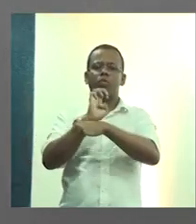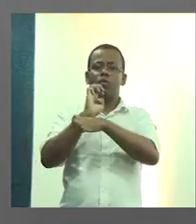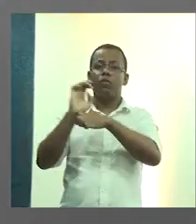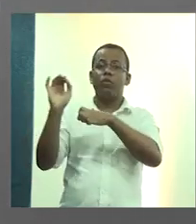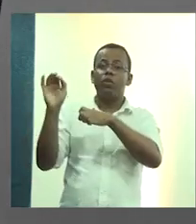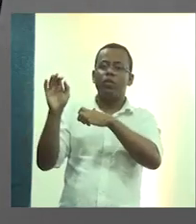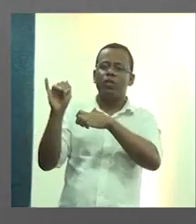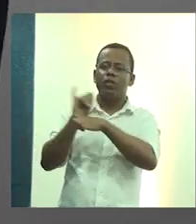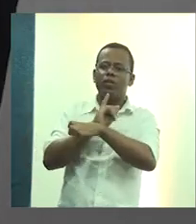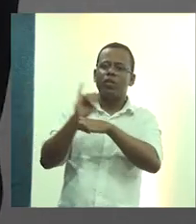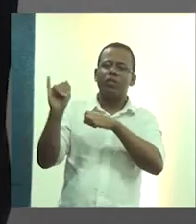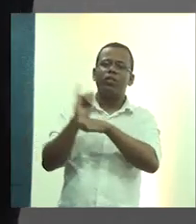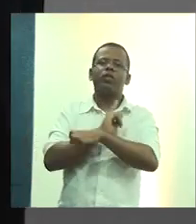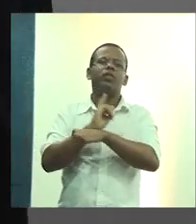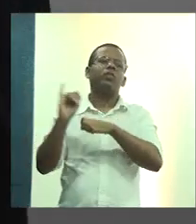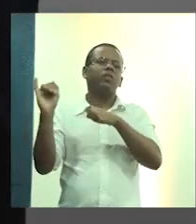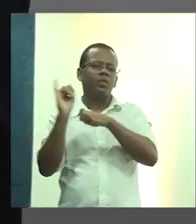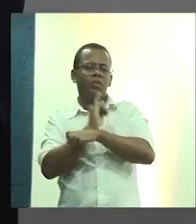as questões de urbanismo.